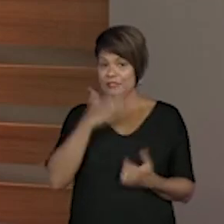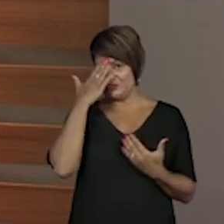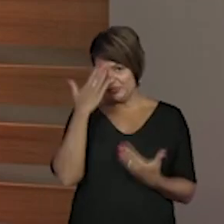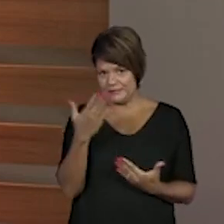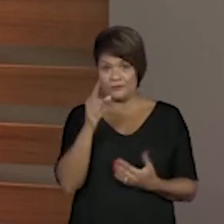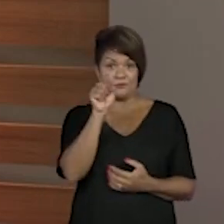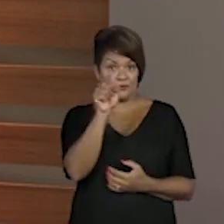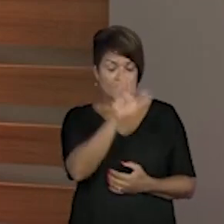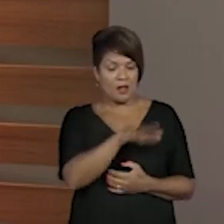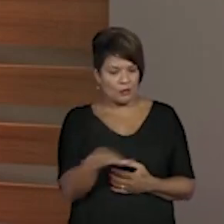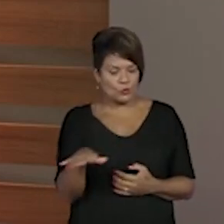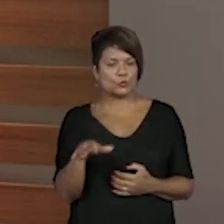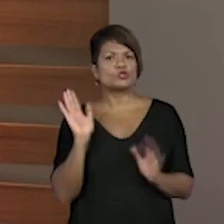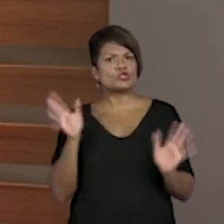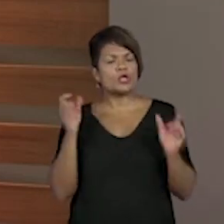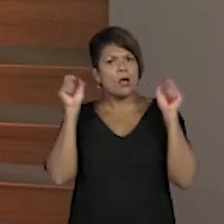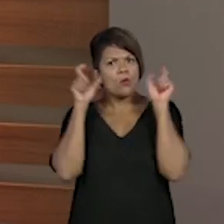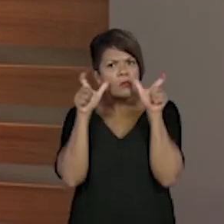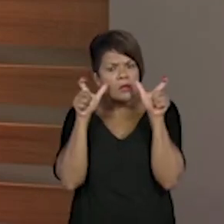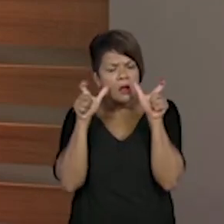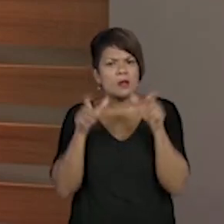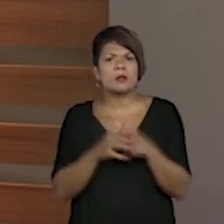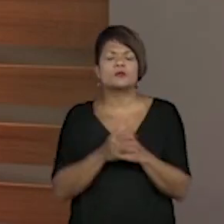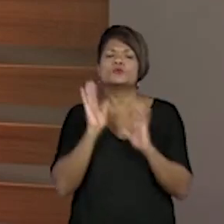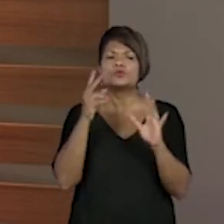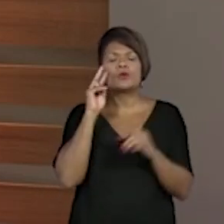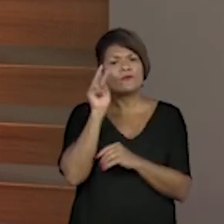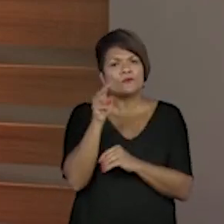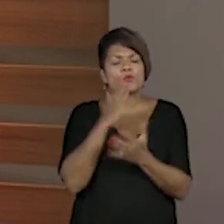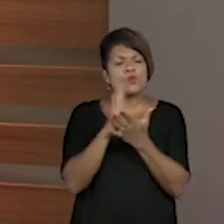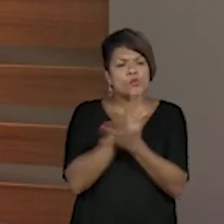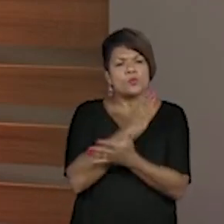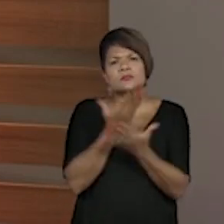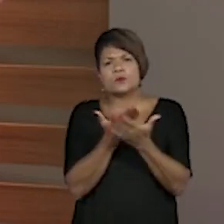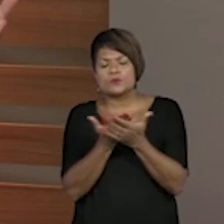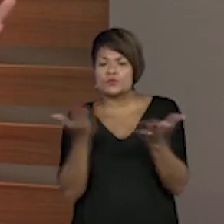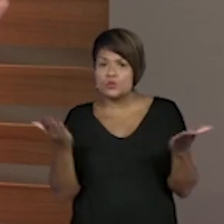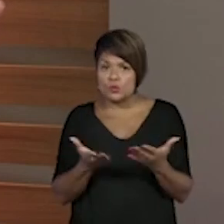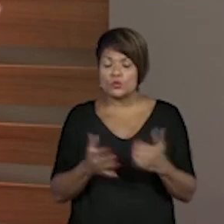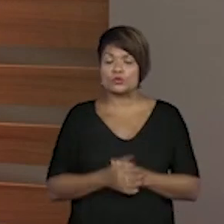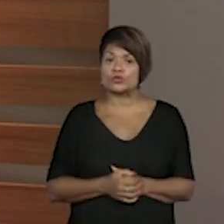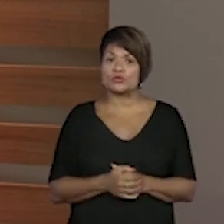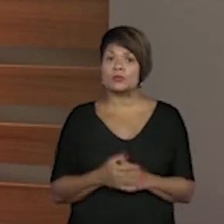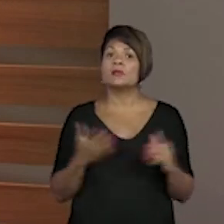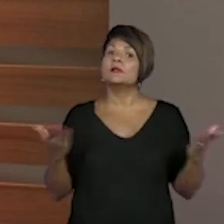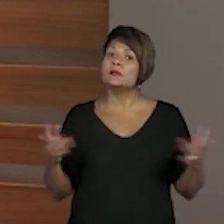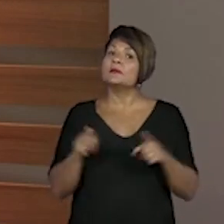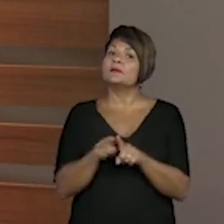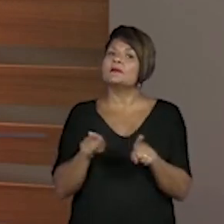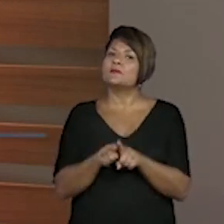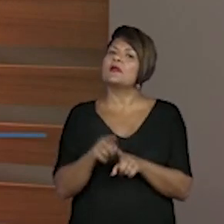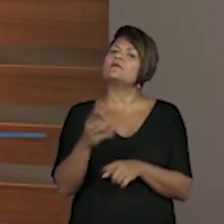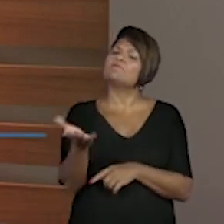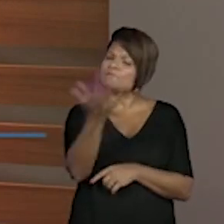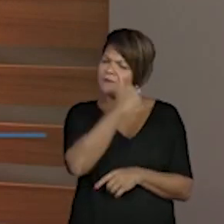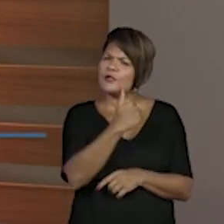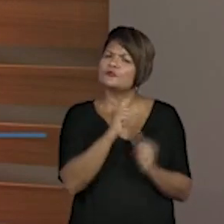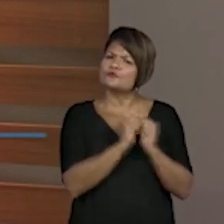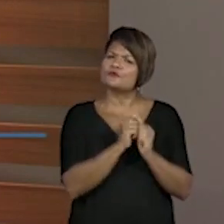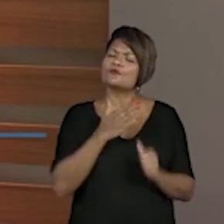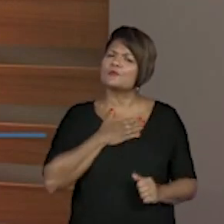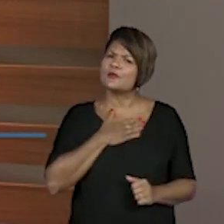aluno que já está acordado aí, já assistiu algumas aulas hoje e convidar você a embarcar comigo nessa história,